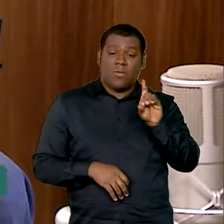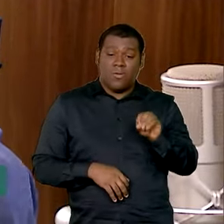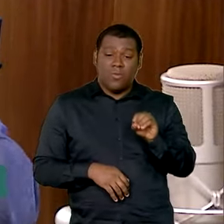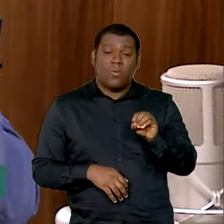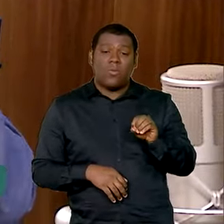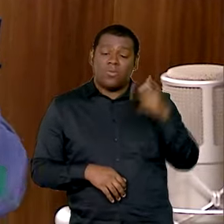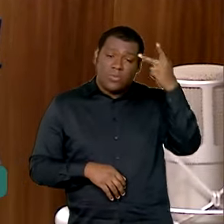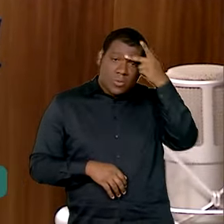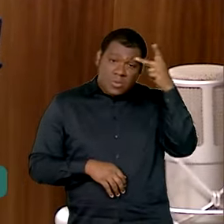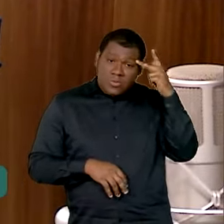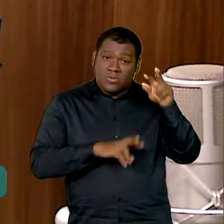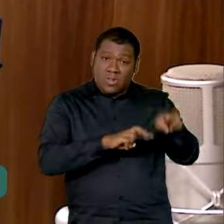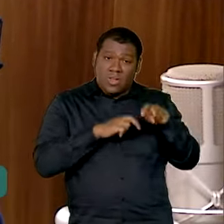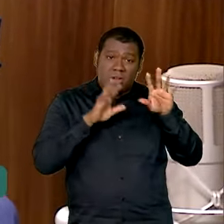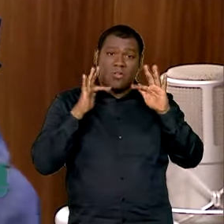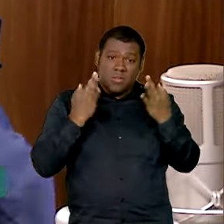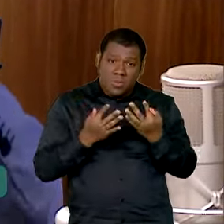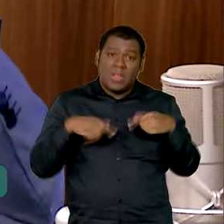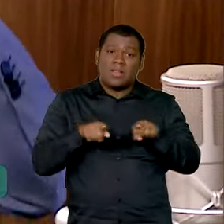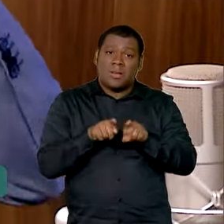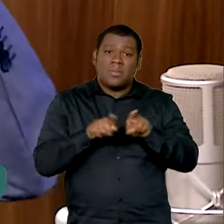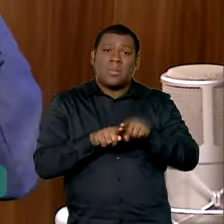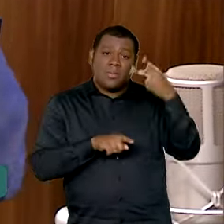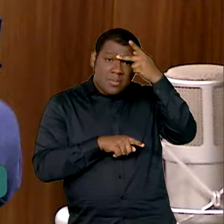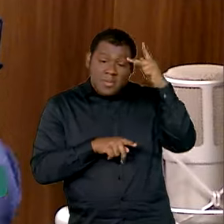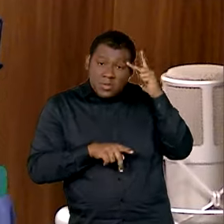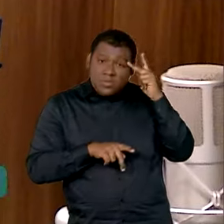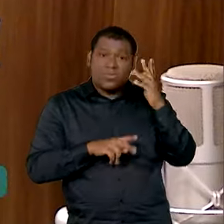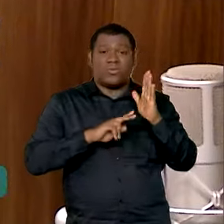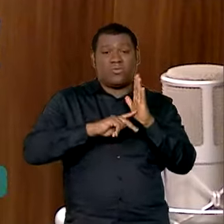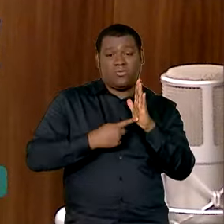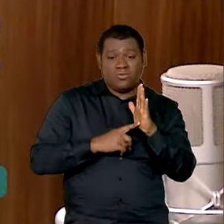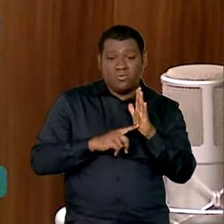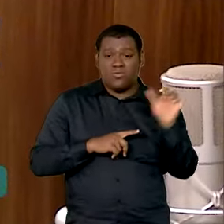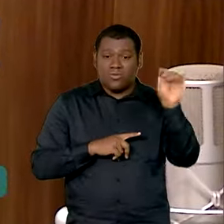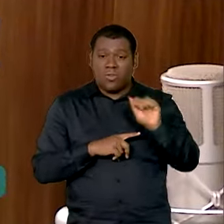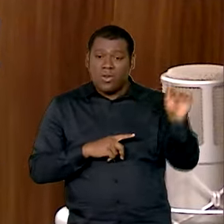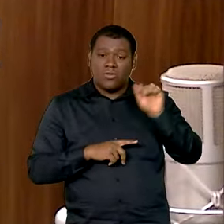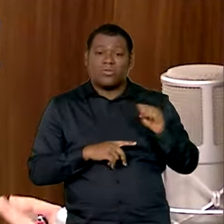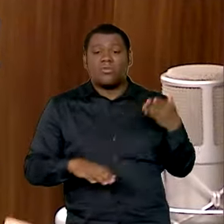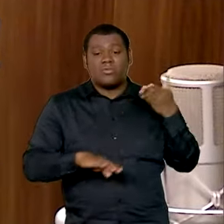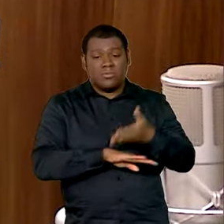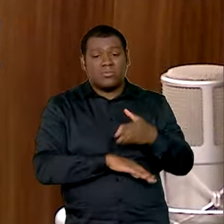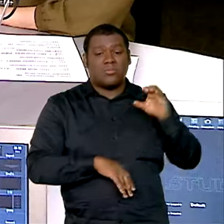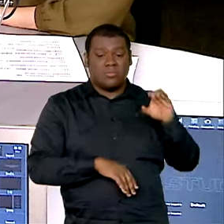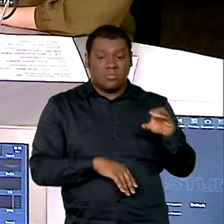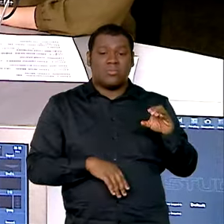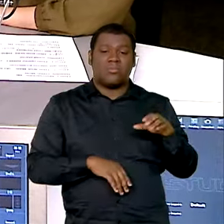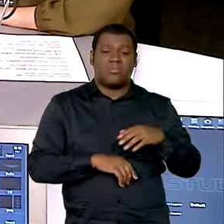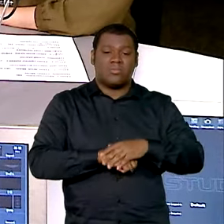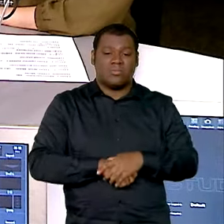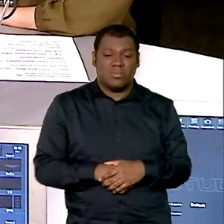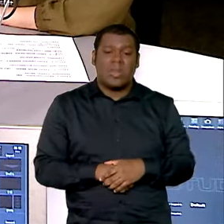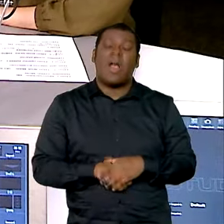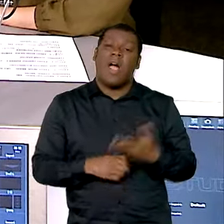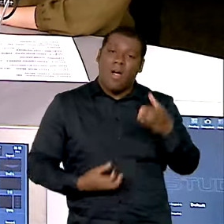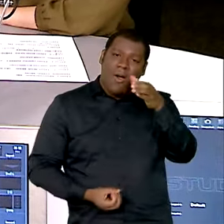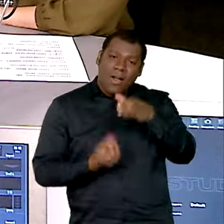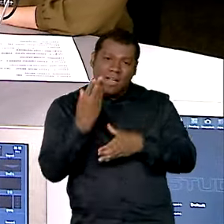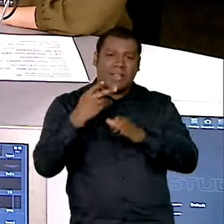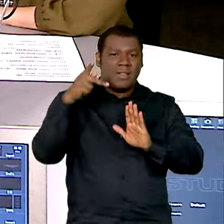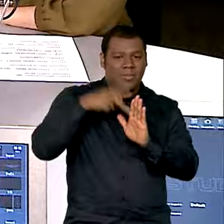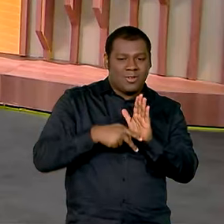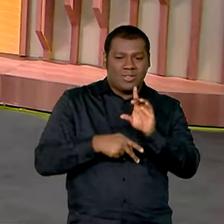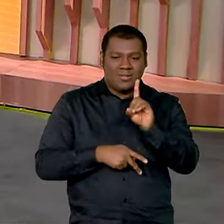o pequeno para as cooperativas pequenas e para a mecanização no campo então vai vir o desenrola do campo virá